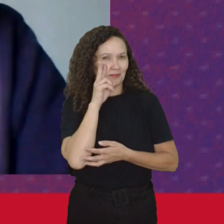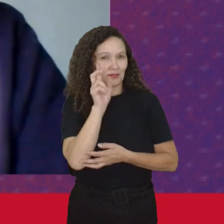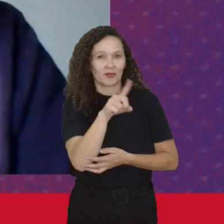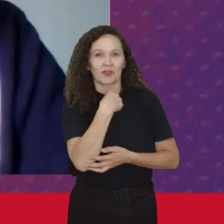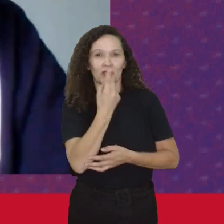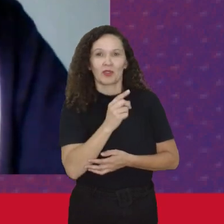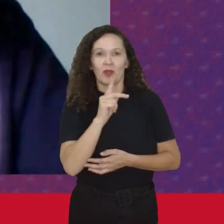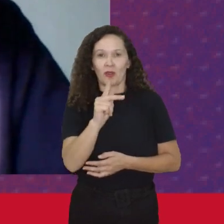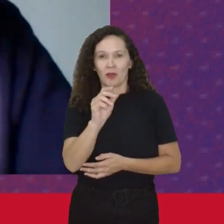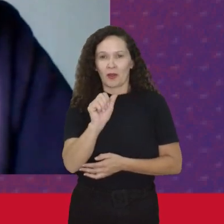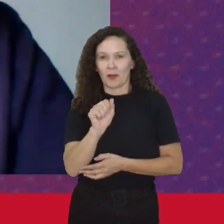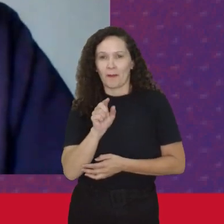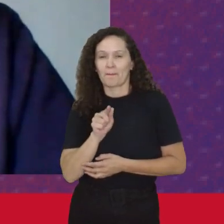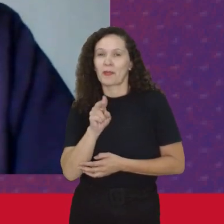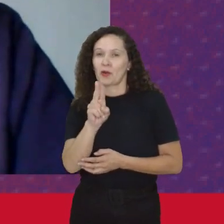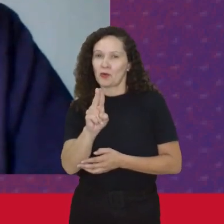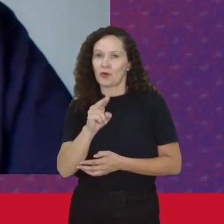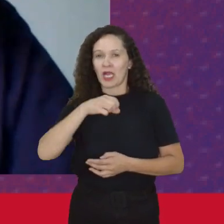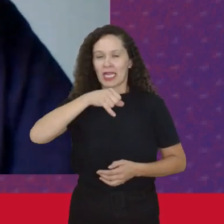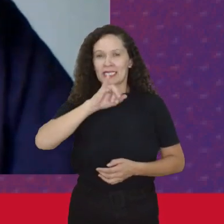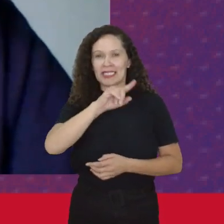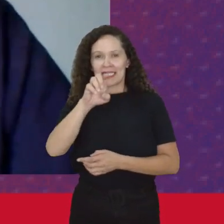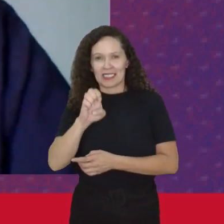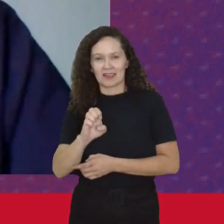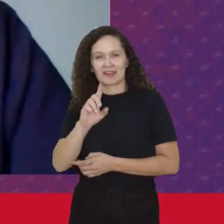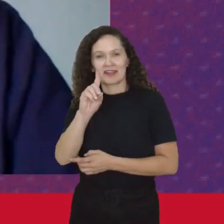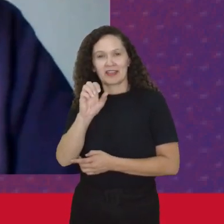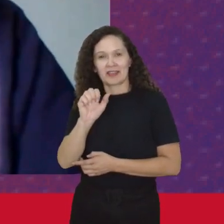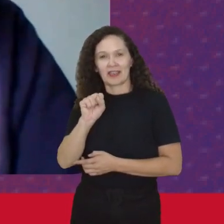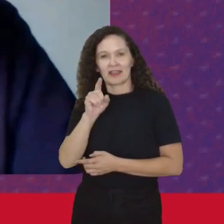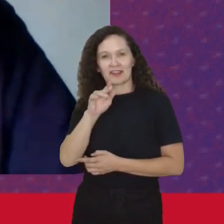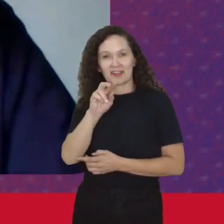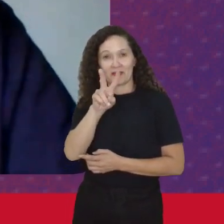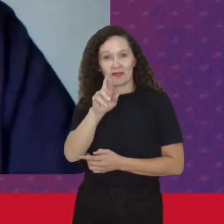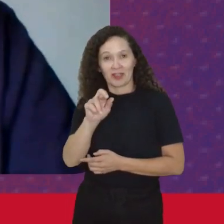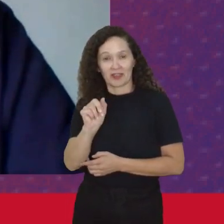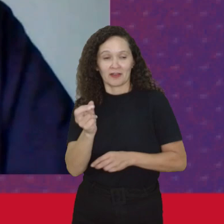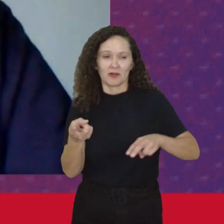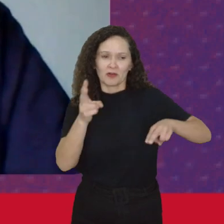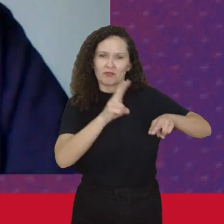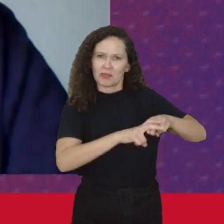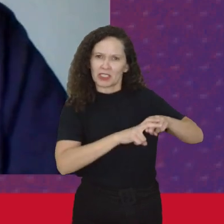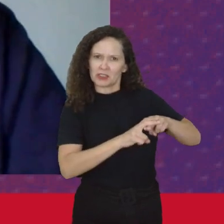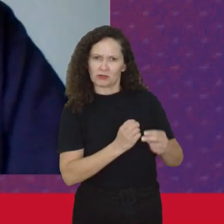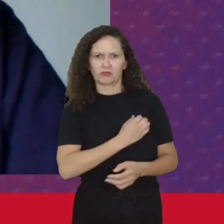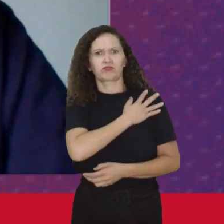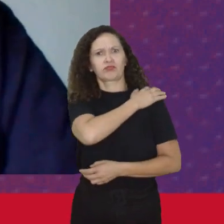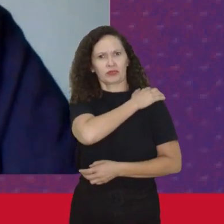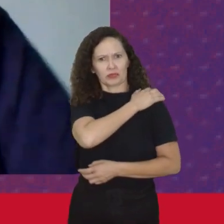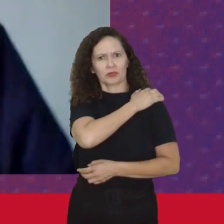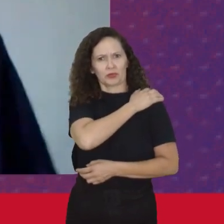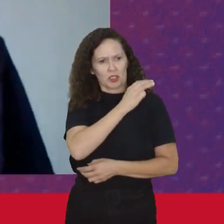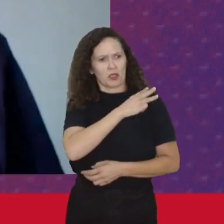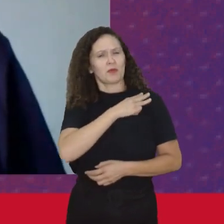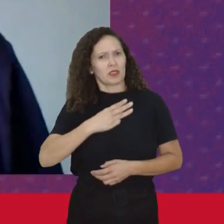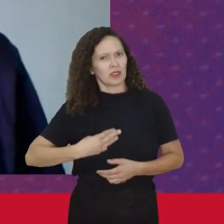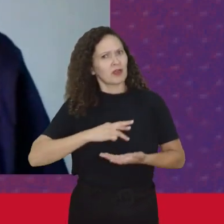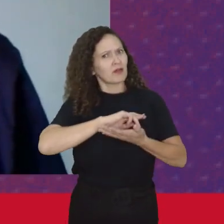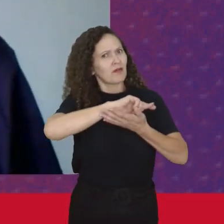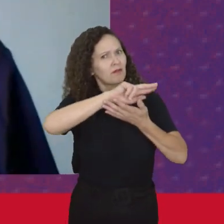Fagul Da Anise Silveira Mulheres Que foram Presas Pela ditadura De Getúlio Mas que eram Feministas Muitas outras